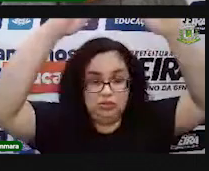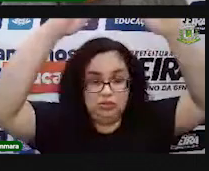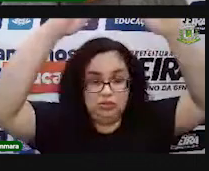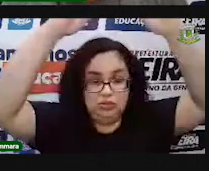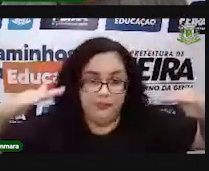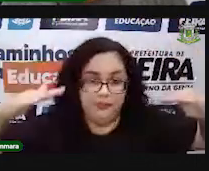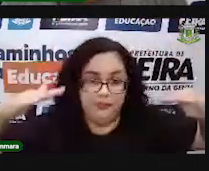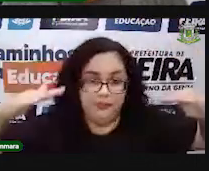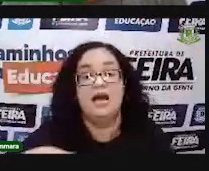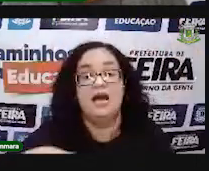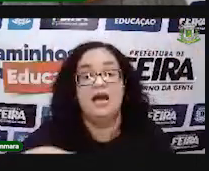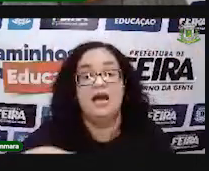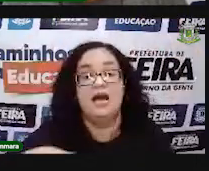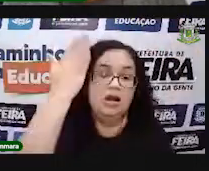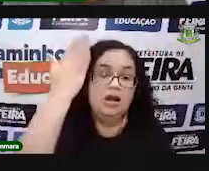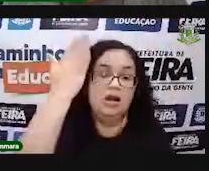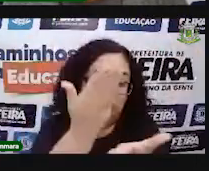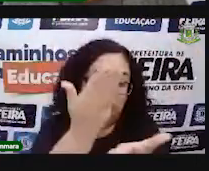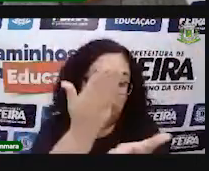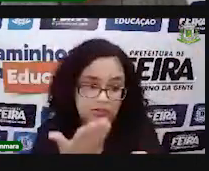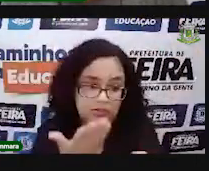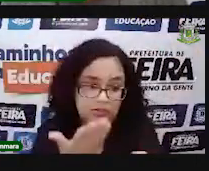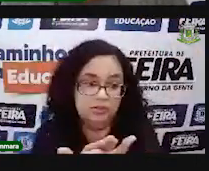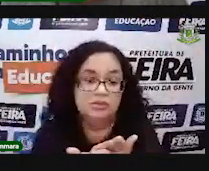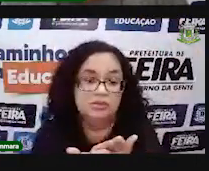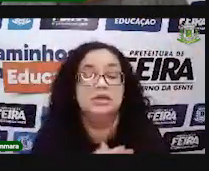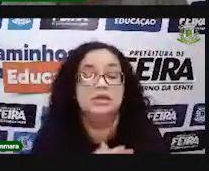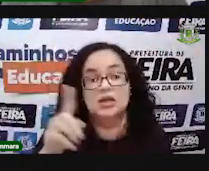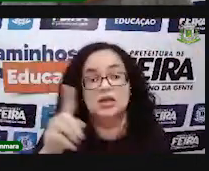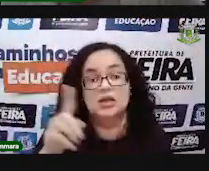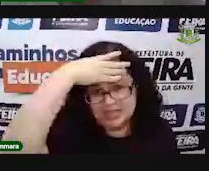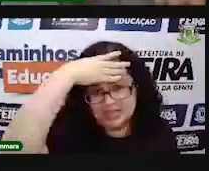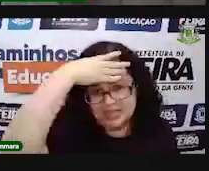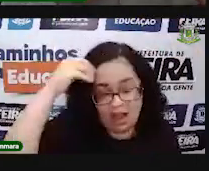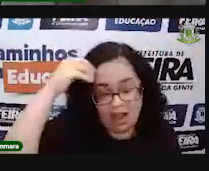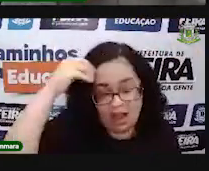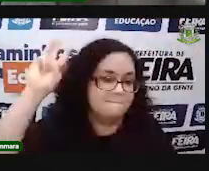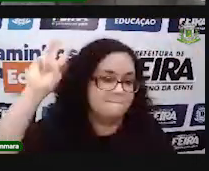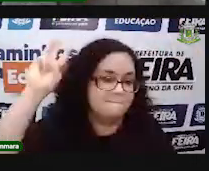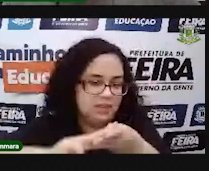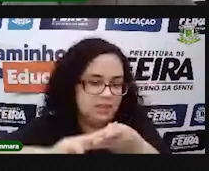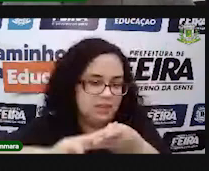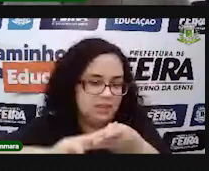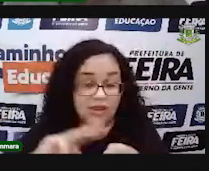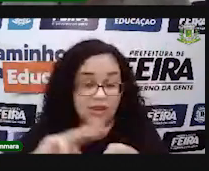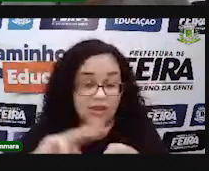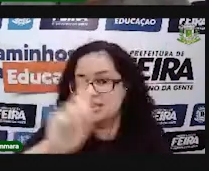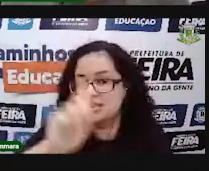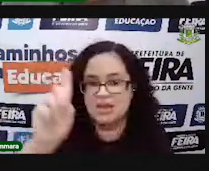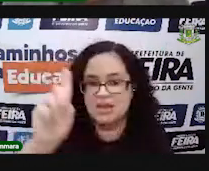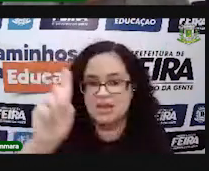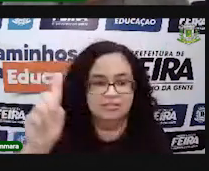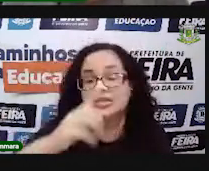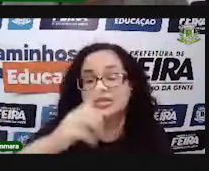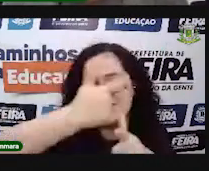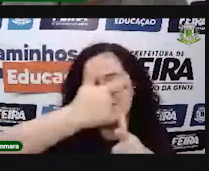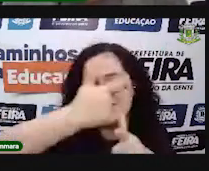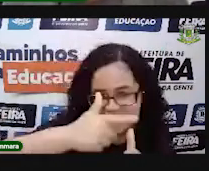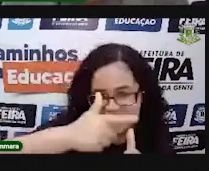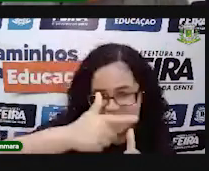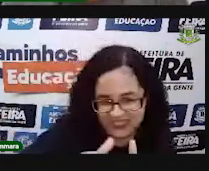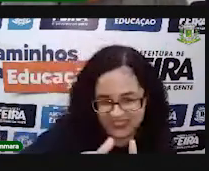Beleza? Então, essa foi a aula sobre pirâmides. Até a próxima aula e jamais